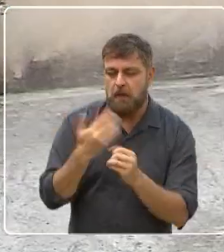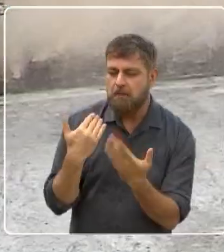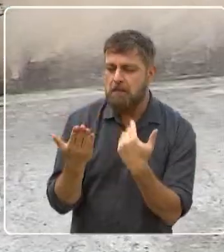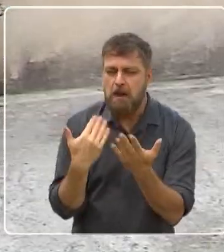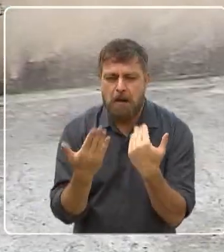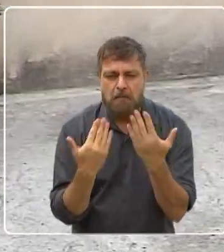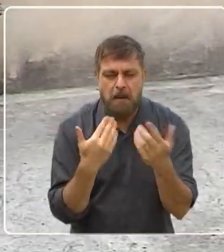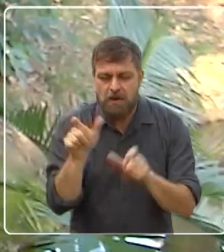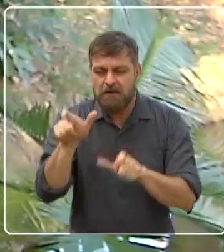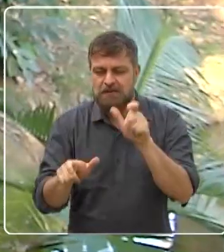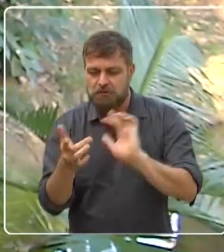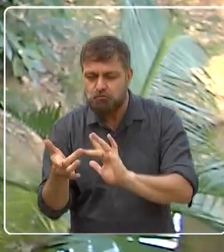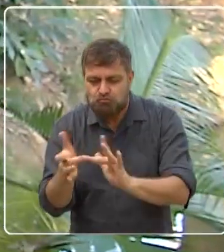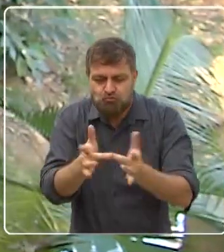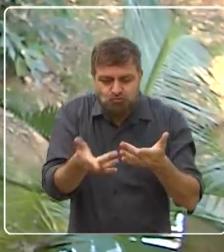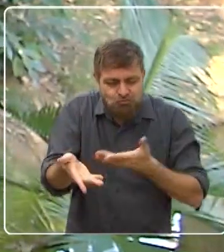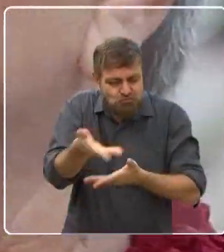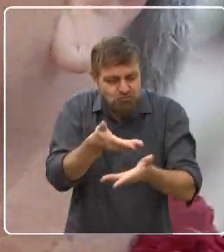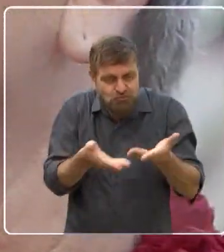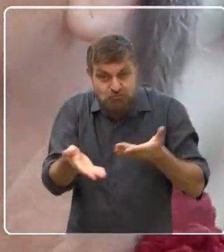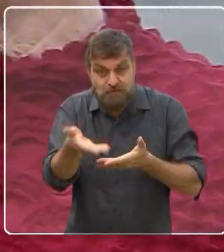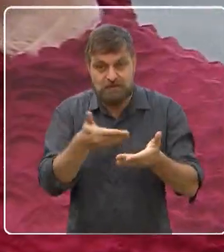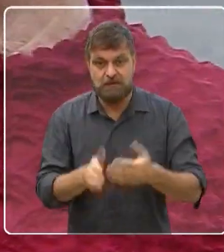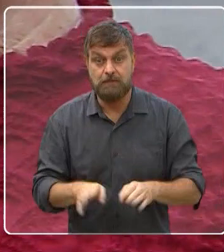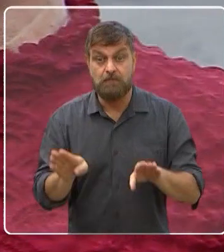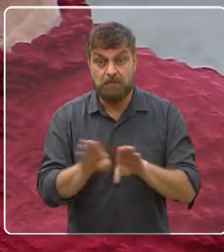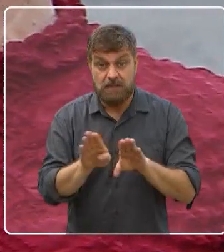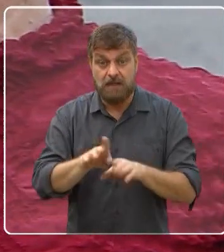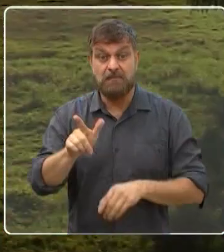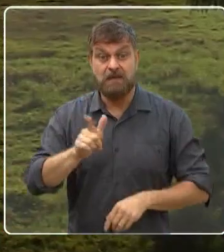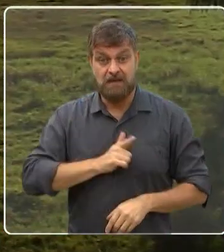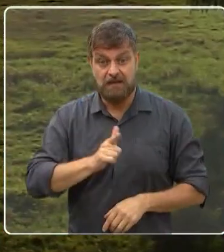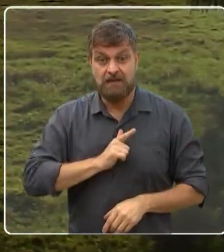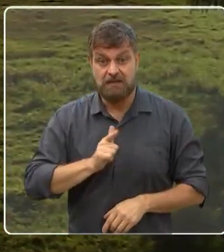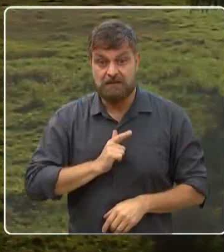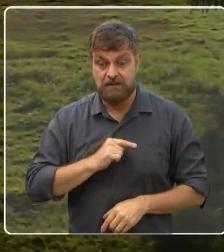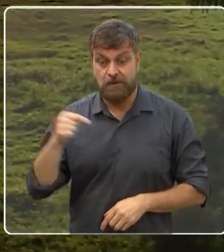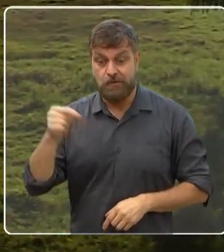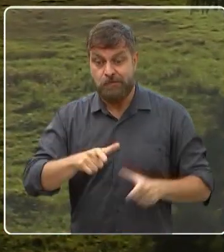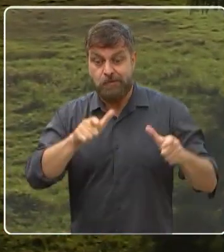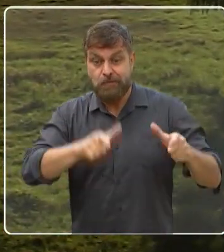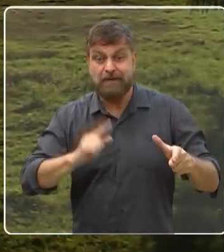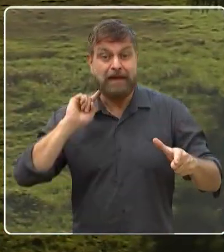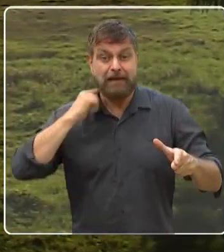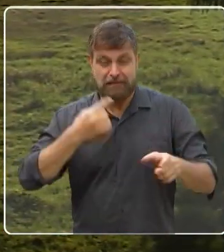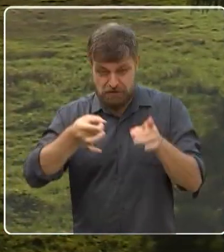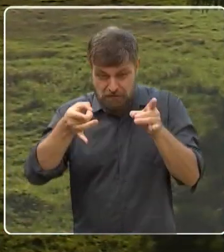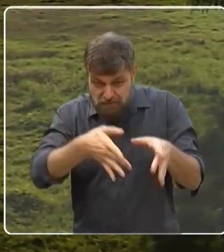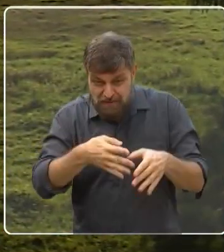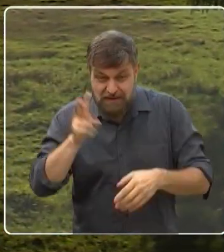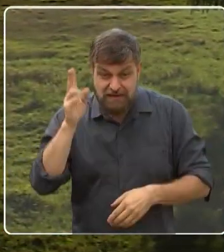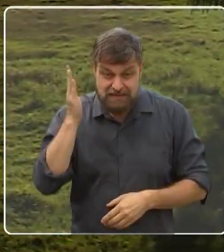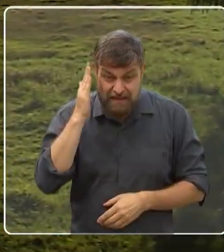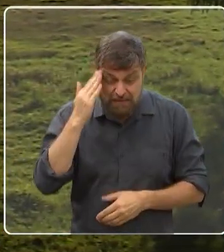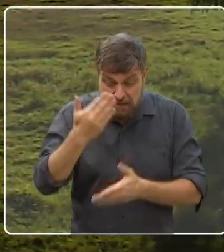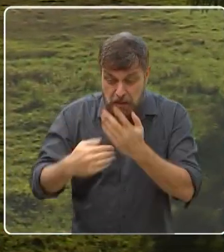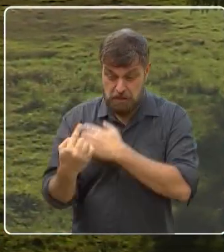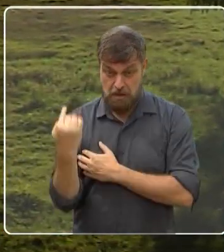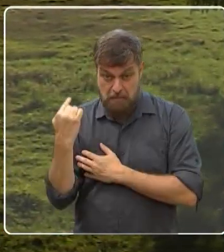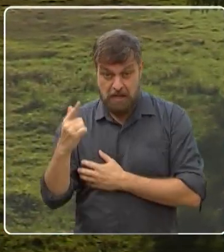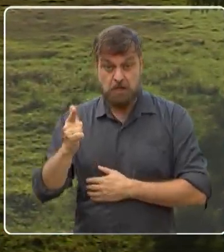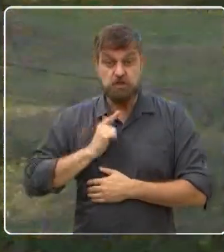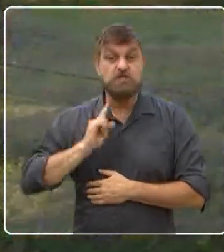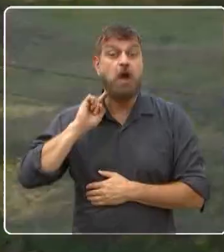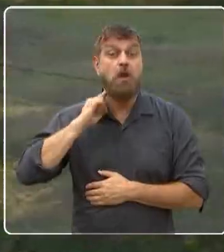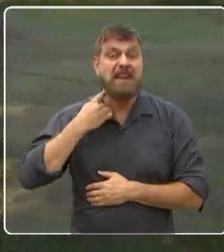moradores aqui do bairro, mas olha, também tem o lado do lixão. Você sabia que tinha um lixão aqui no Parque Santa